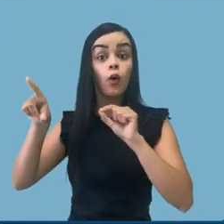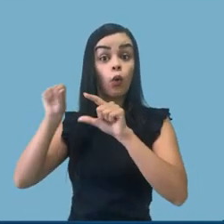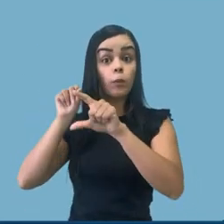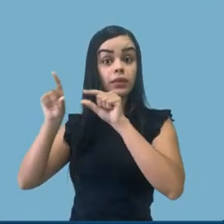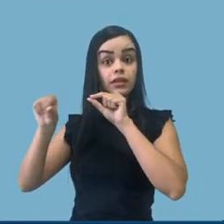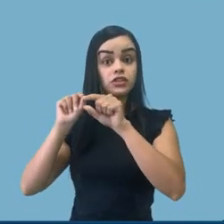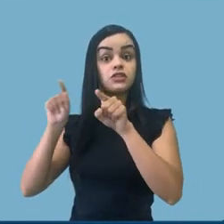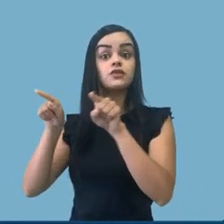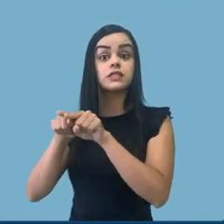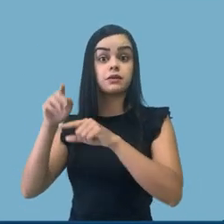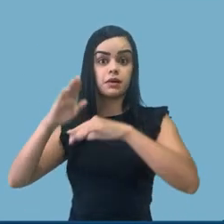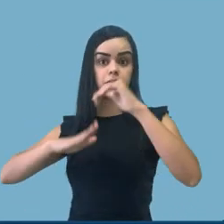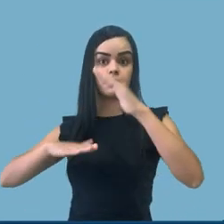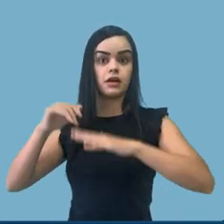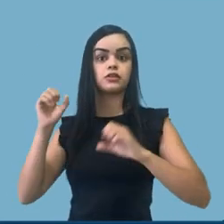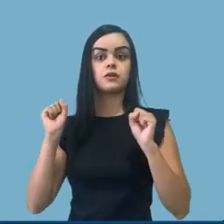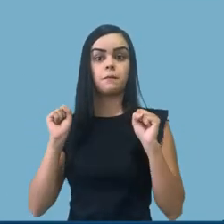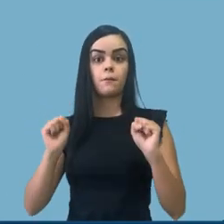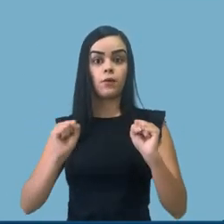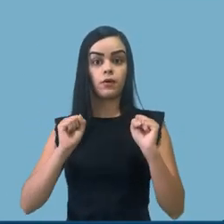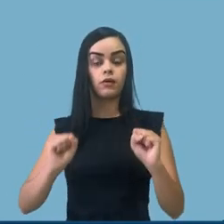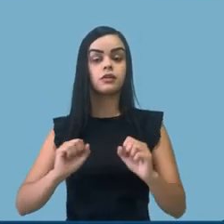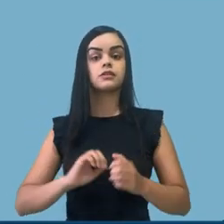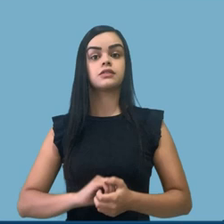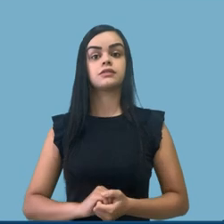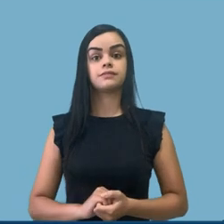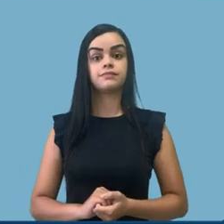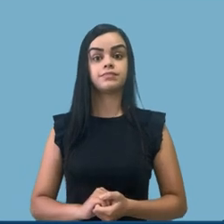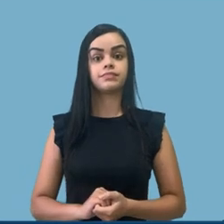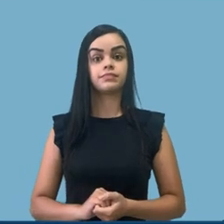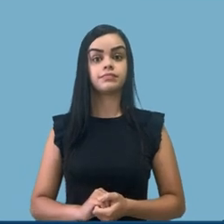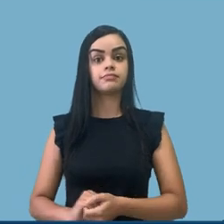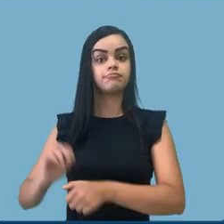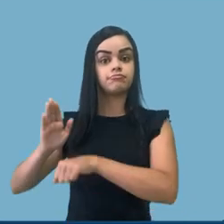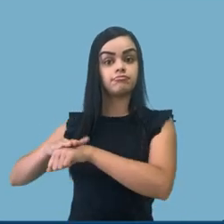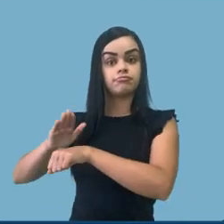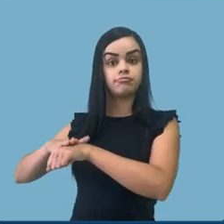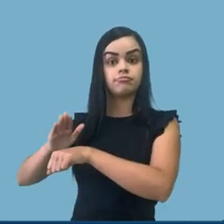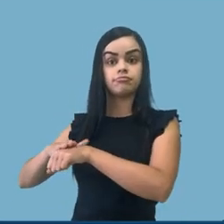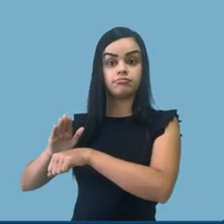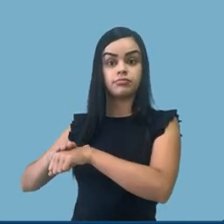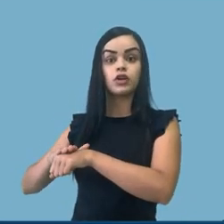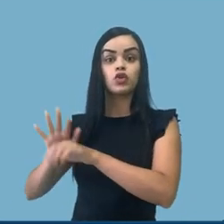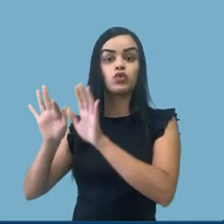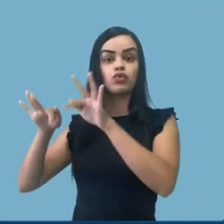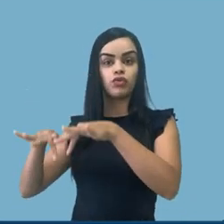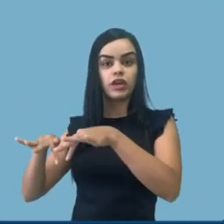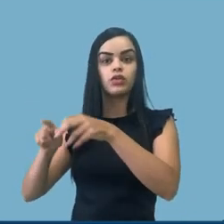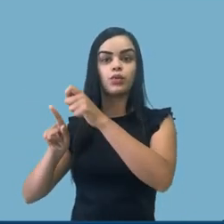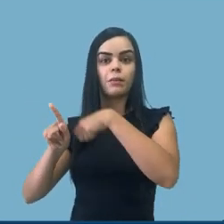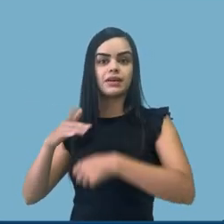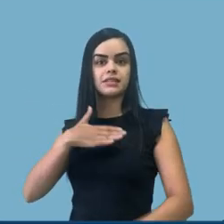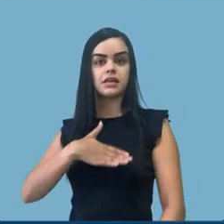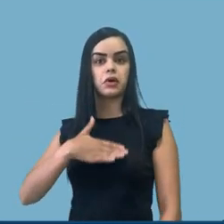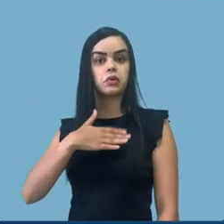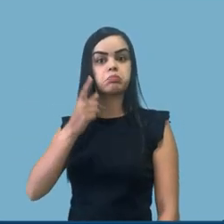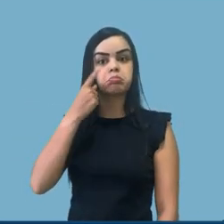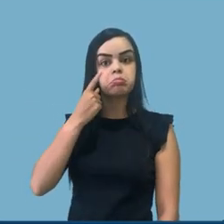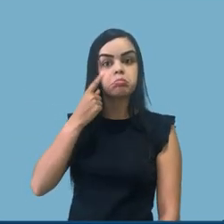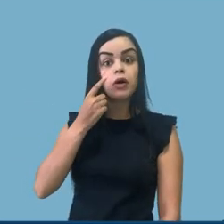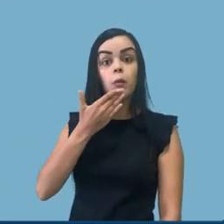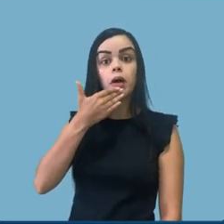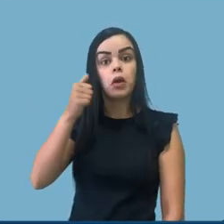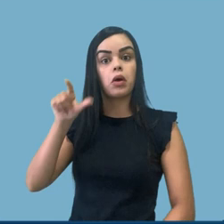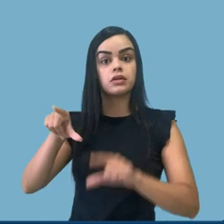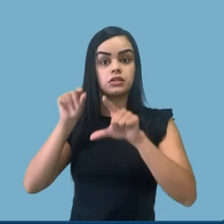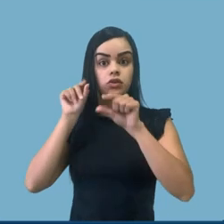cancelar turmas com prática. Isso vai ser decidido, evidentemente, lá no final de agosto e início de setembro.